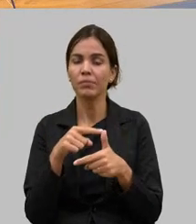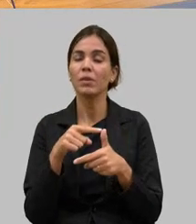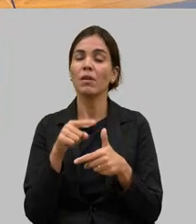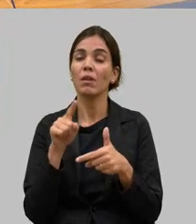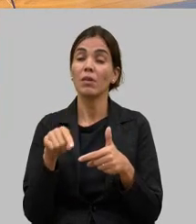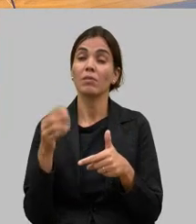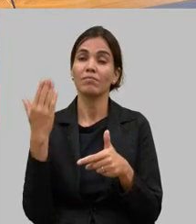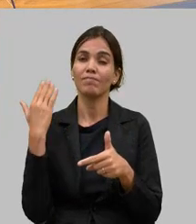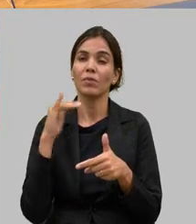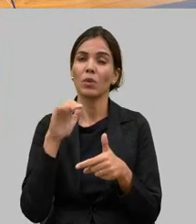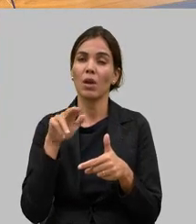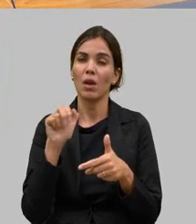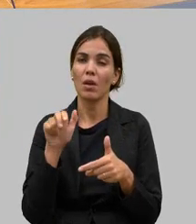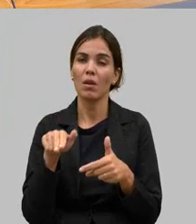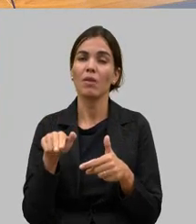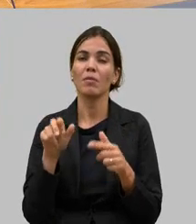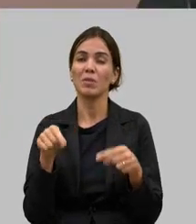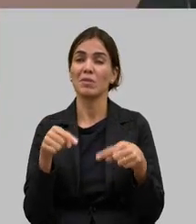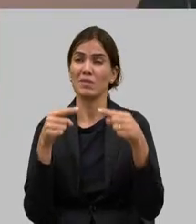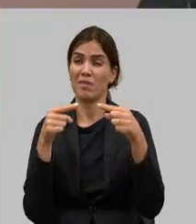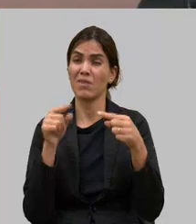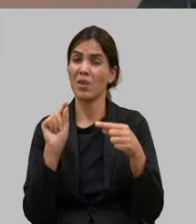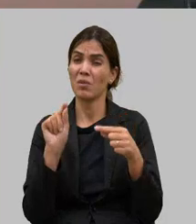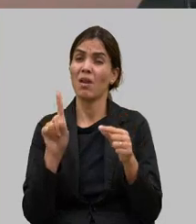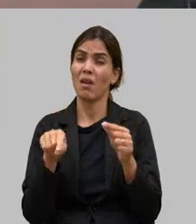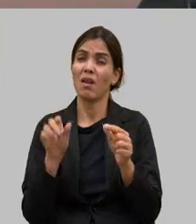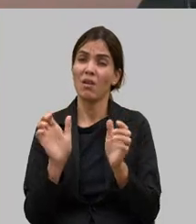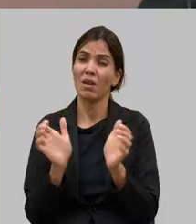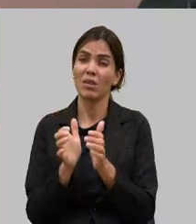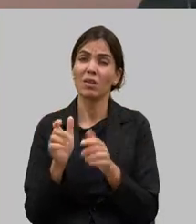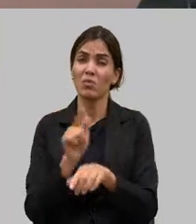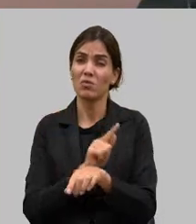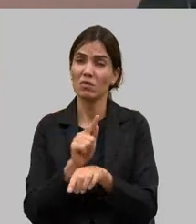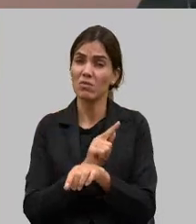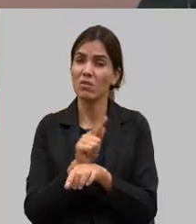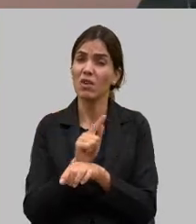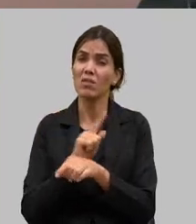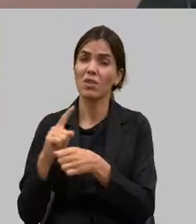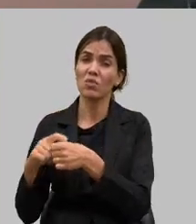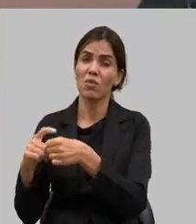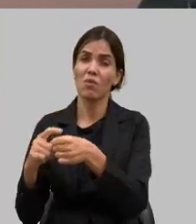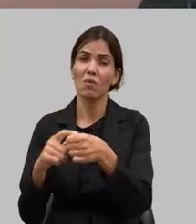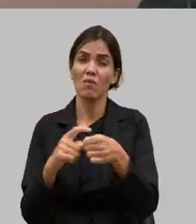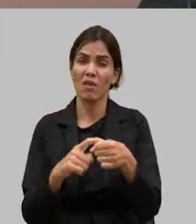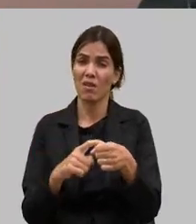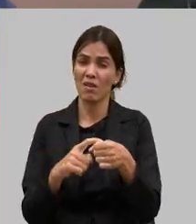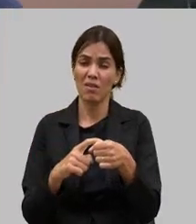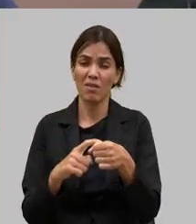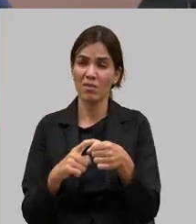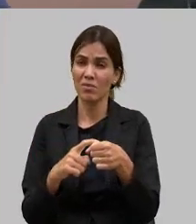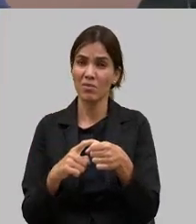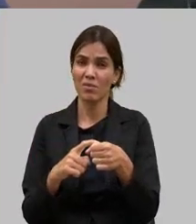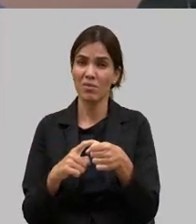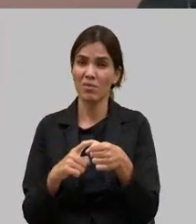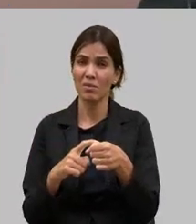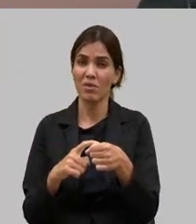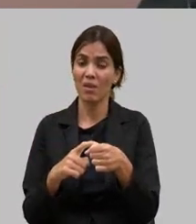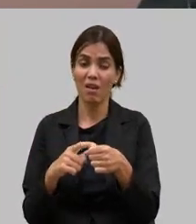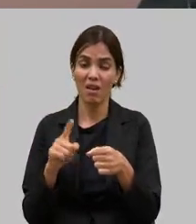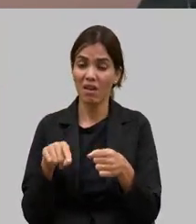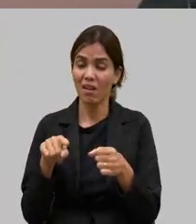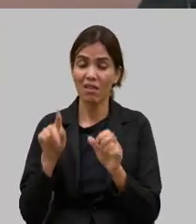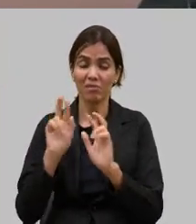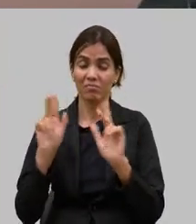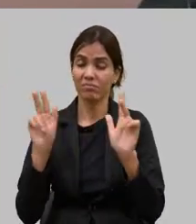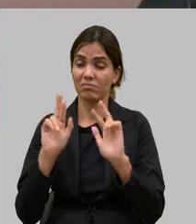IMA era exatamente ter uma equipe que fazia gestão de convênios para nós era uma coisa do outro mundo aqueles convênios os dinheiros que vinham do Ministério da Agricultura e as